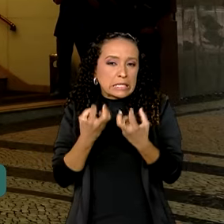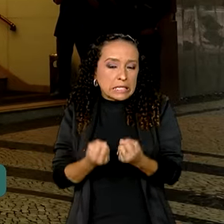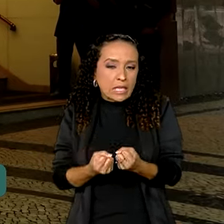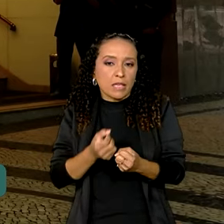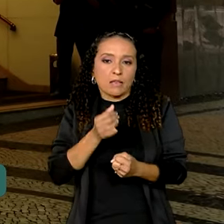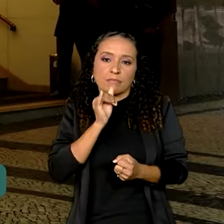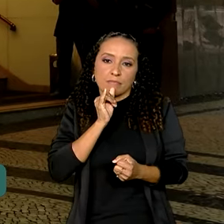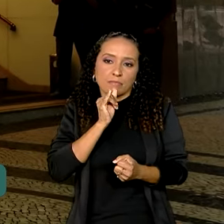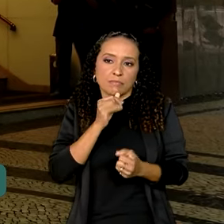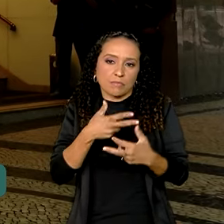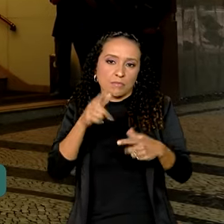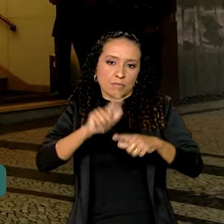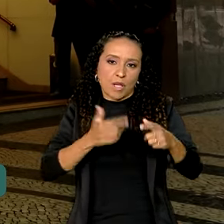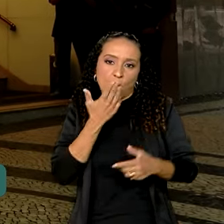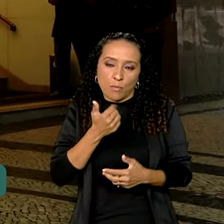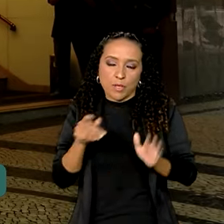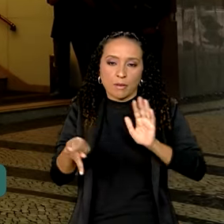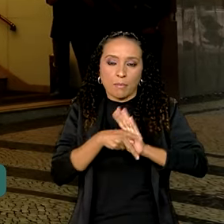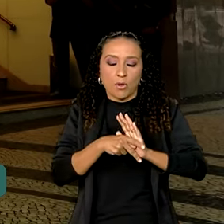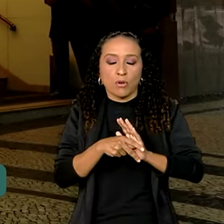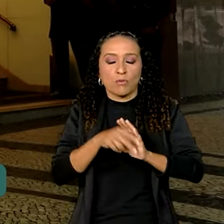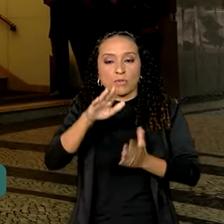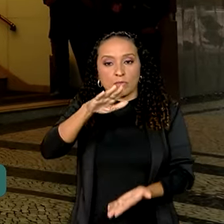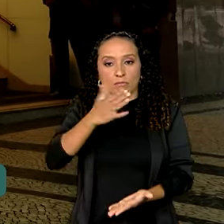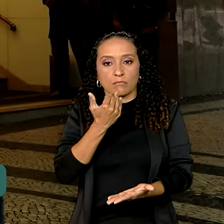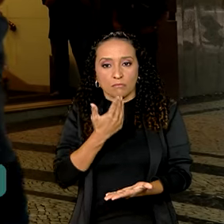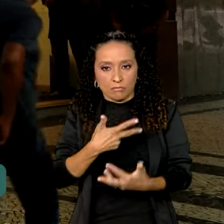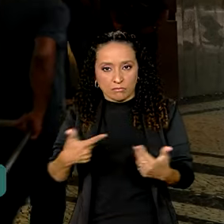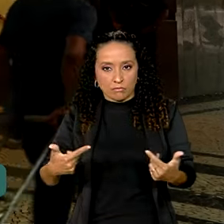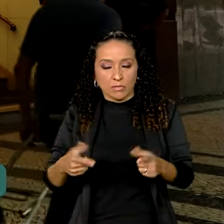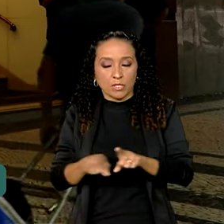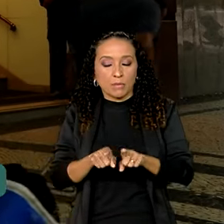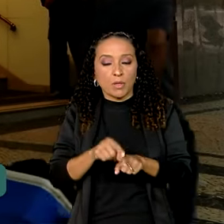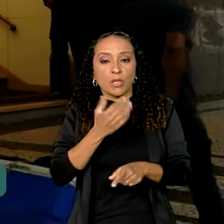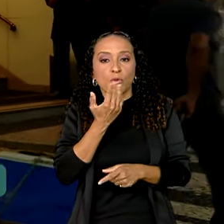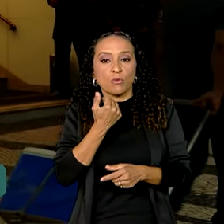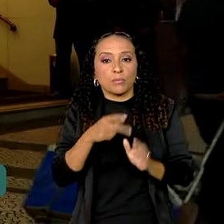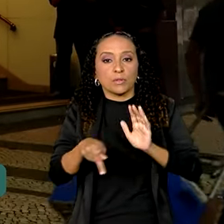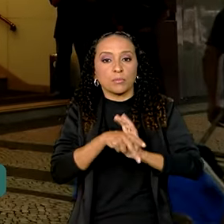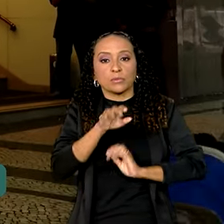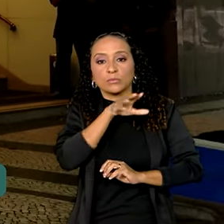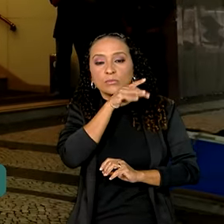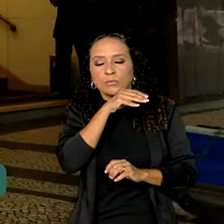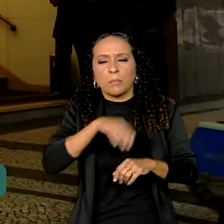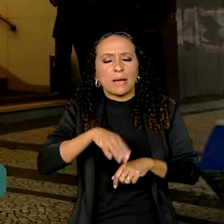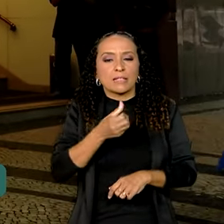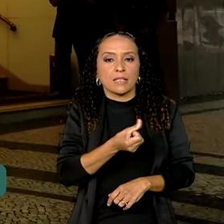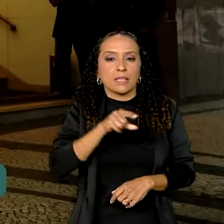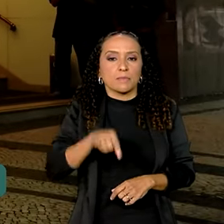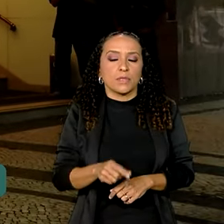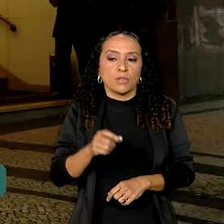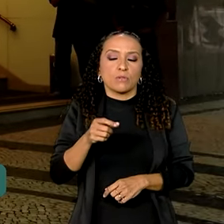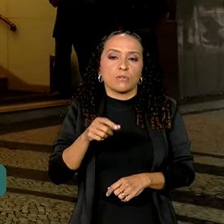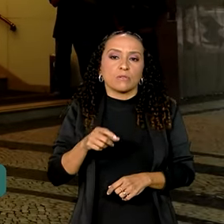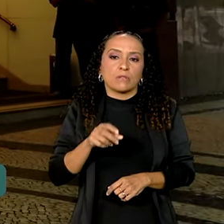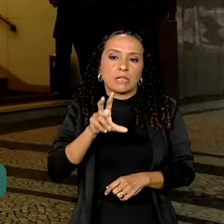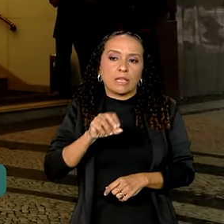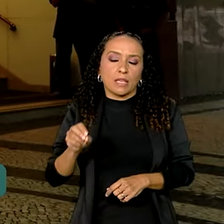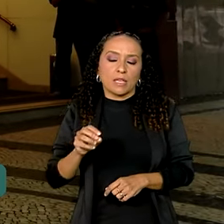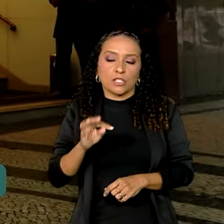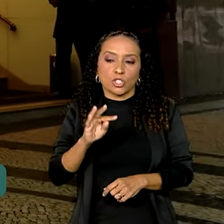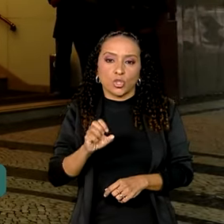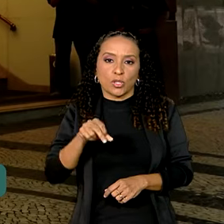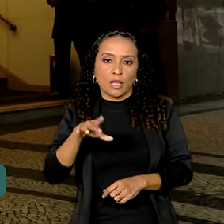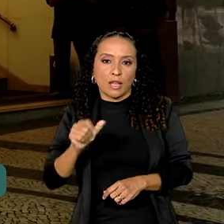da cesta básica e ração para pet. Olha, mais de 6.500 toneladas de donativos já foram recebidas e